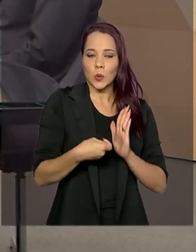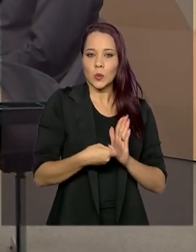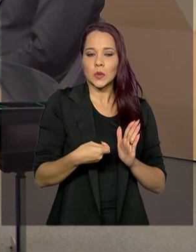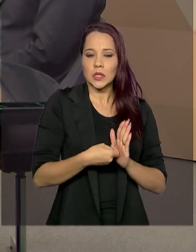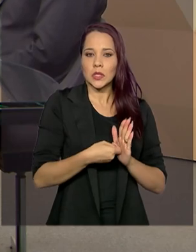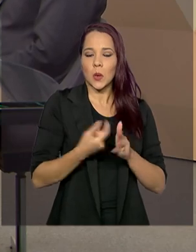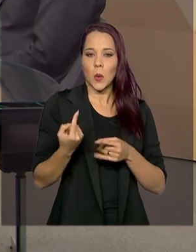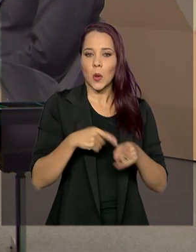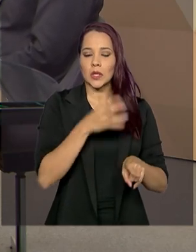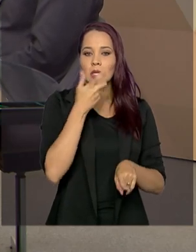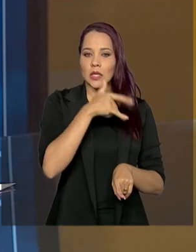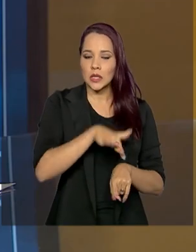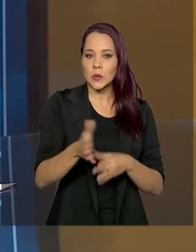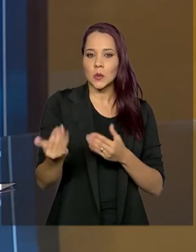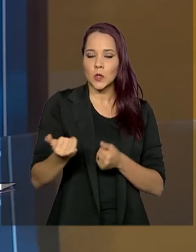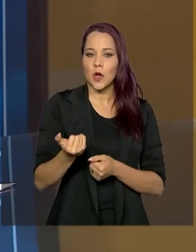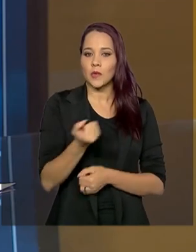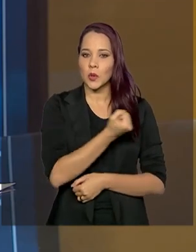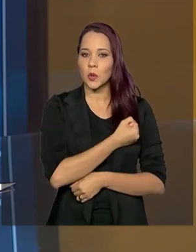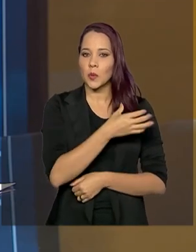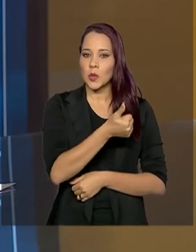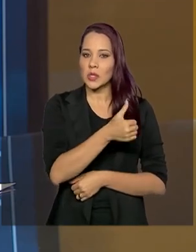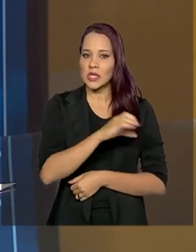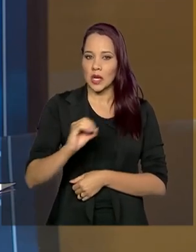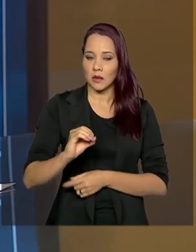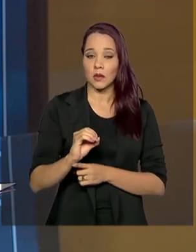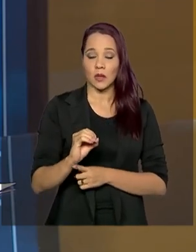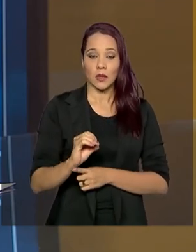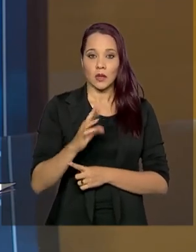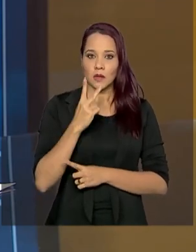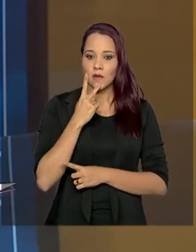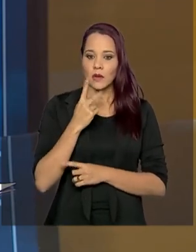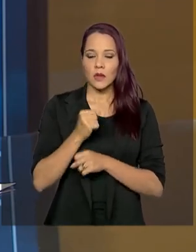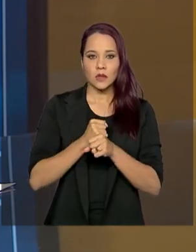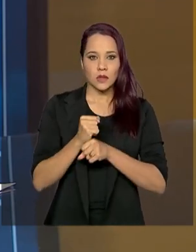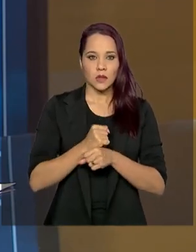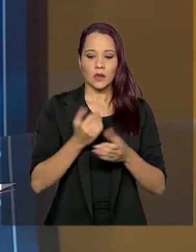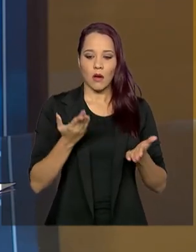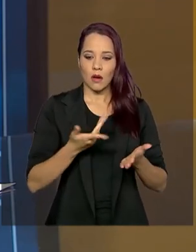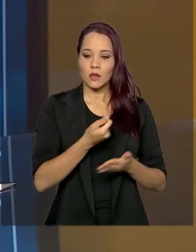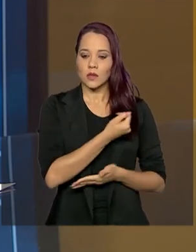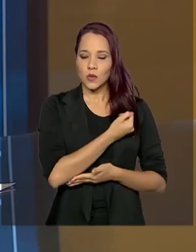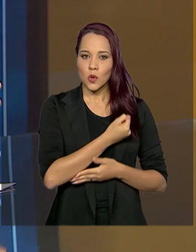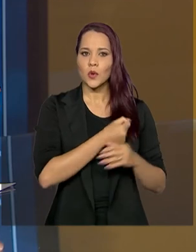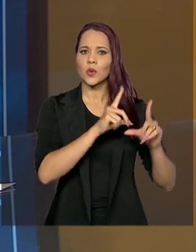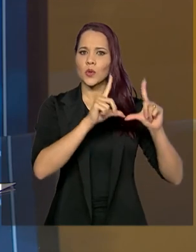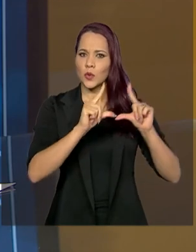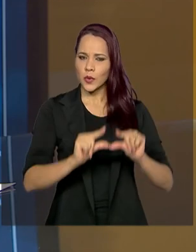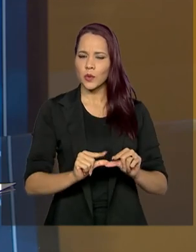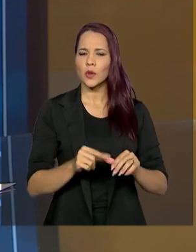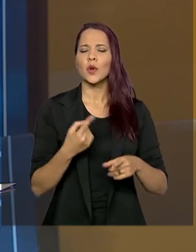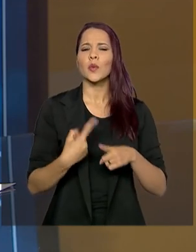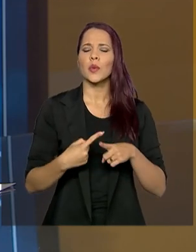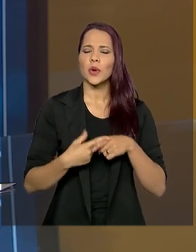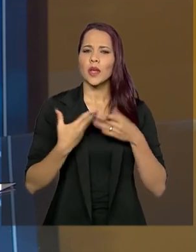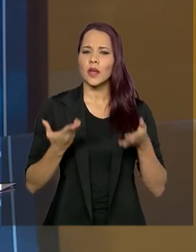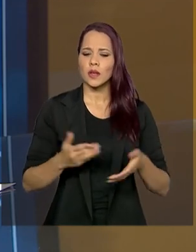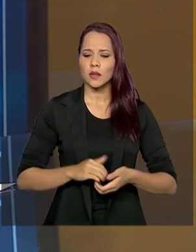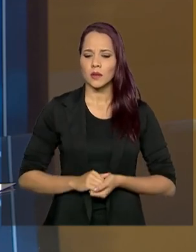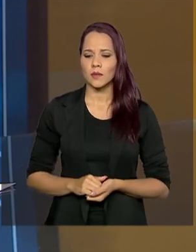adolescentes no DISC-100. E nesse ano o senhor falou que, incrivelmente, esses registros caíram. Por que isso?